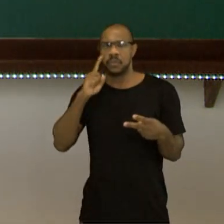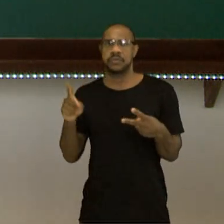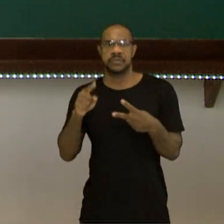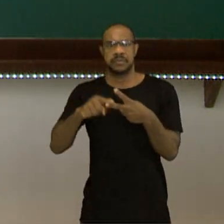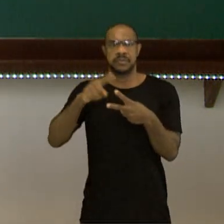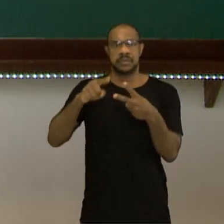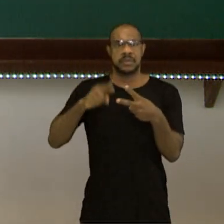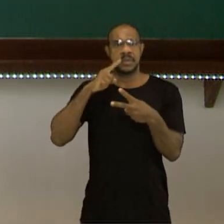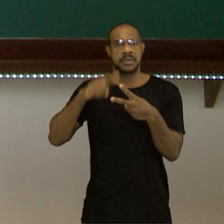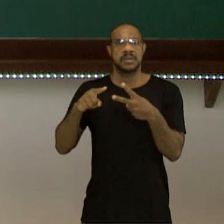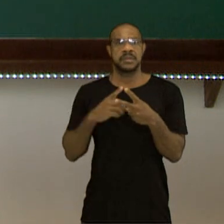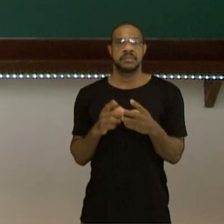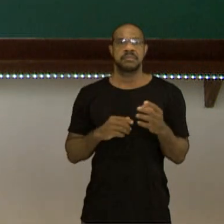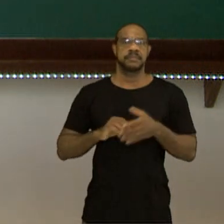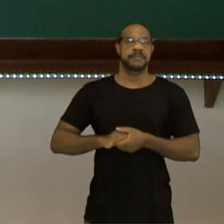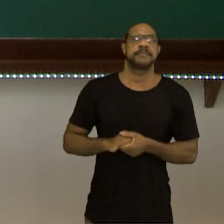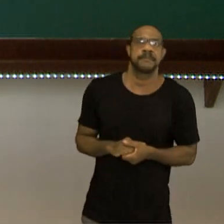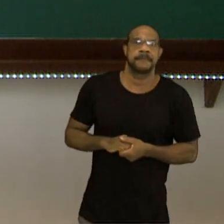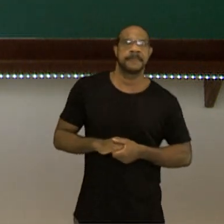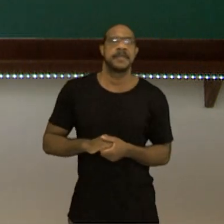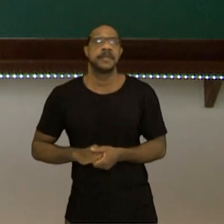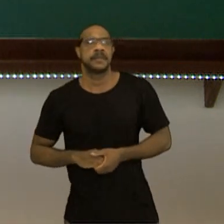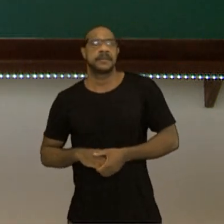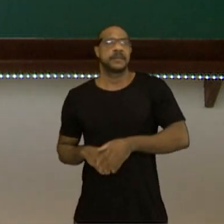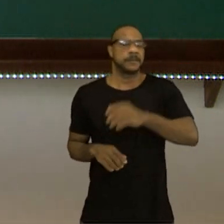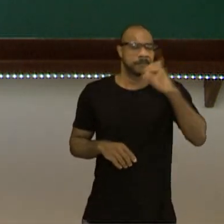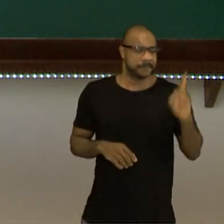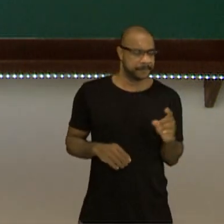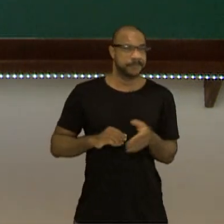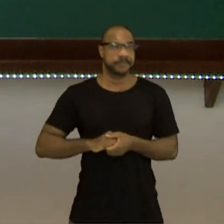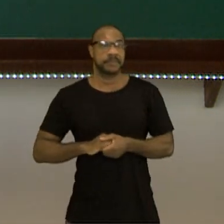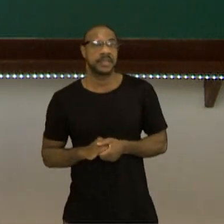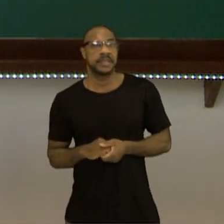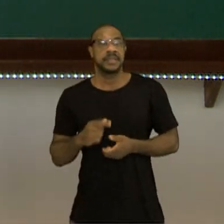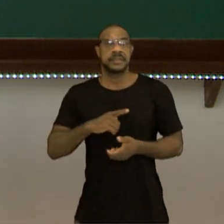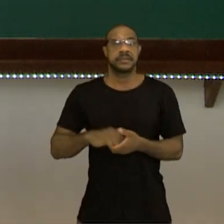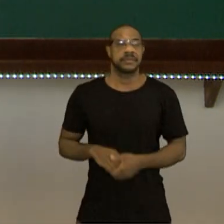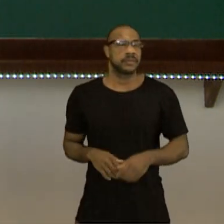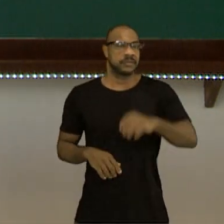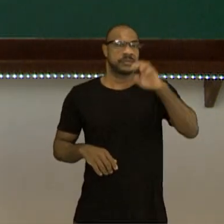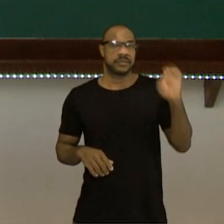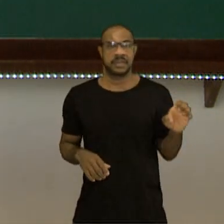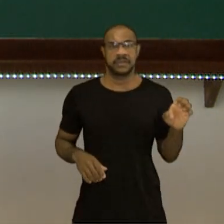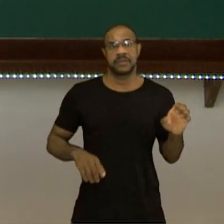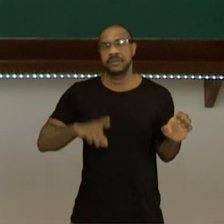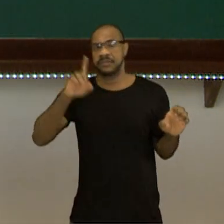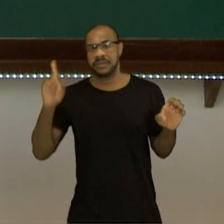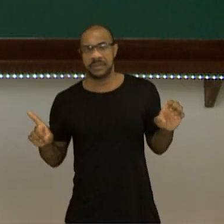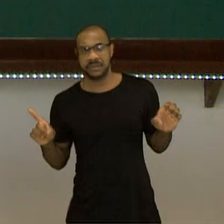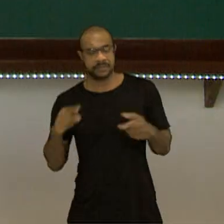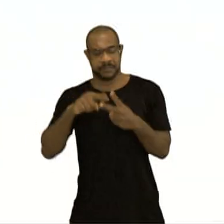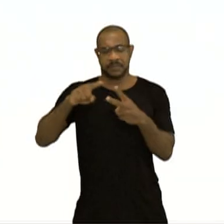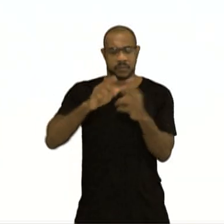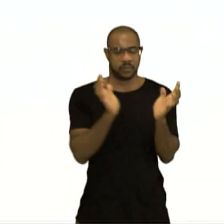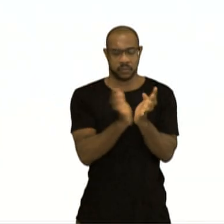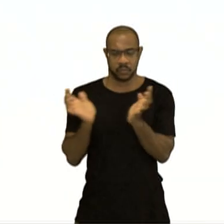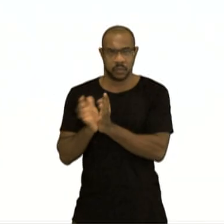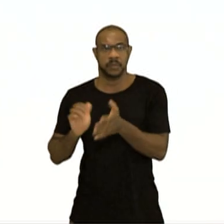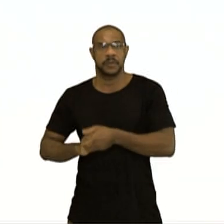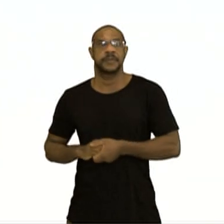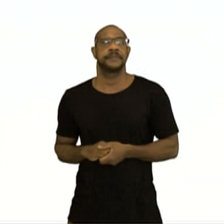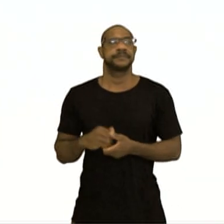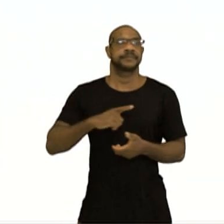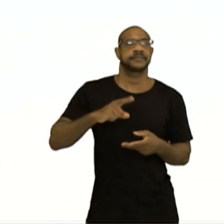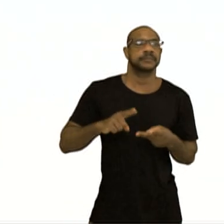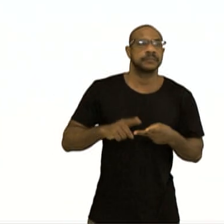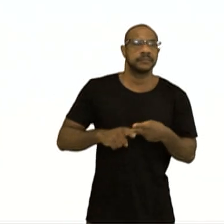de participação popular de todos, que sentavam-se do lado esquerdo. Nós vamos ver que, em 1793, Luís